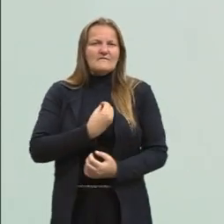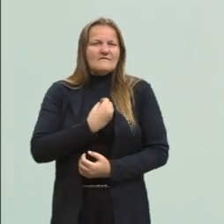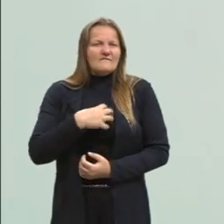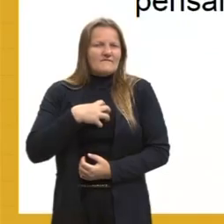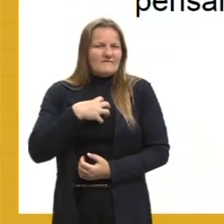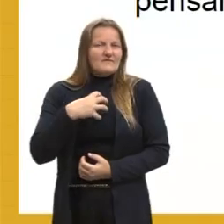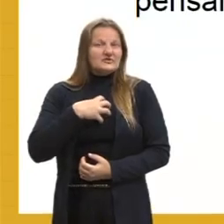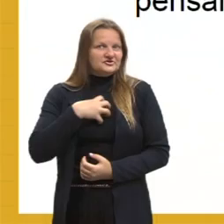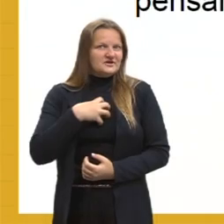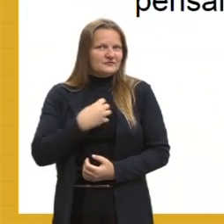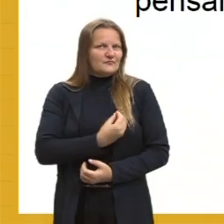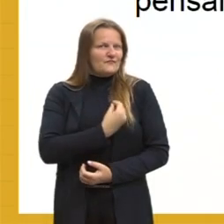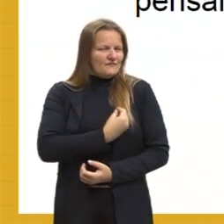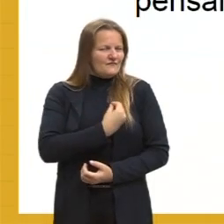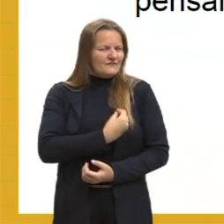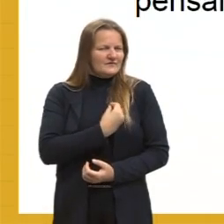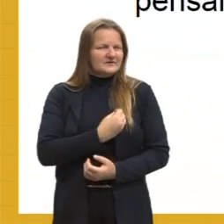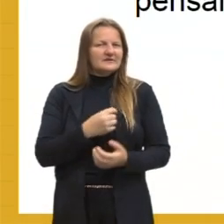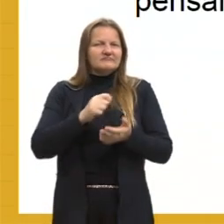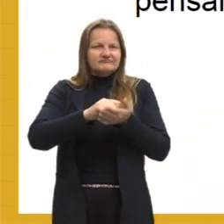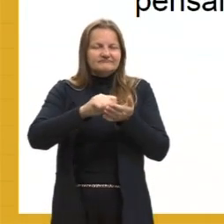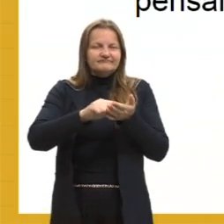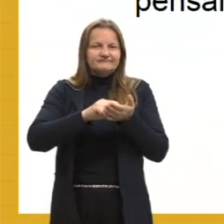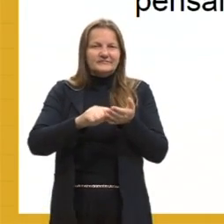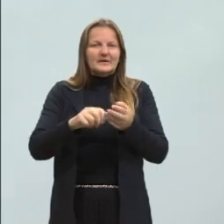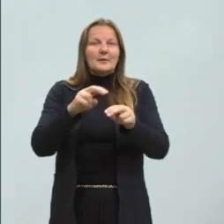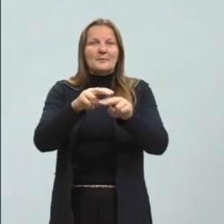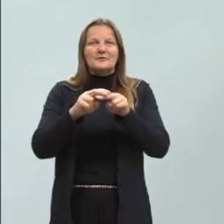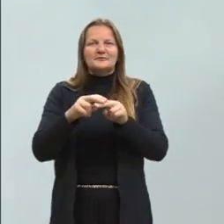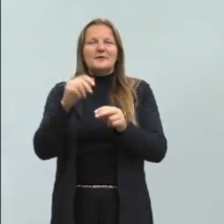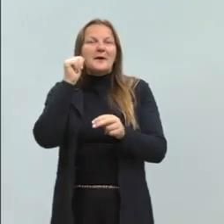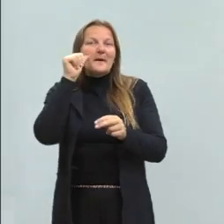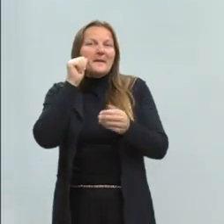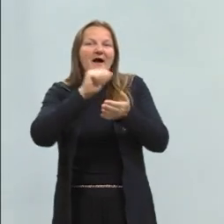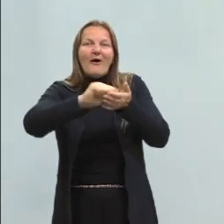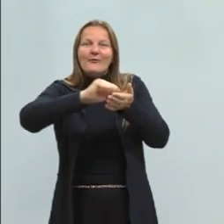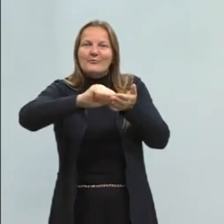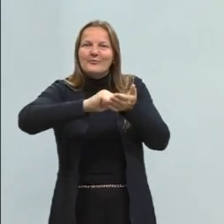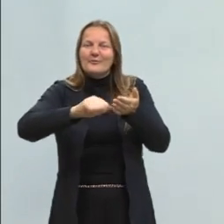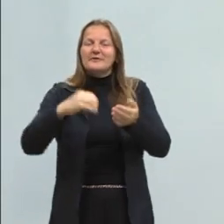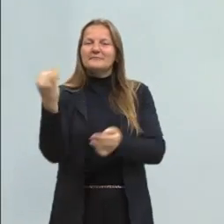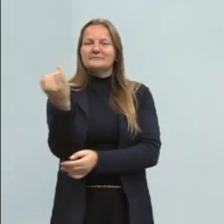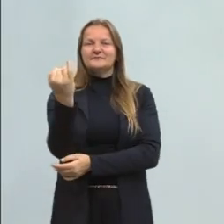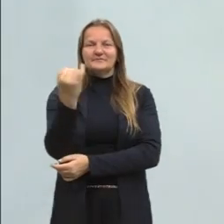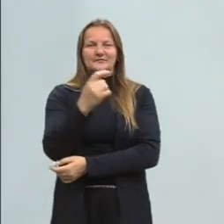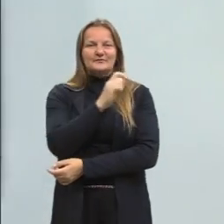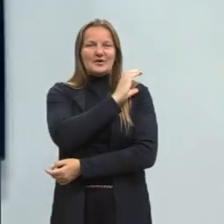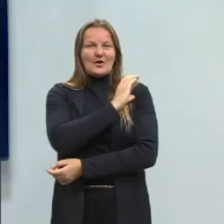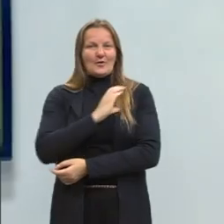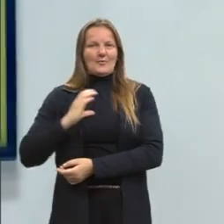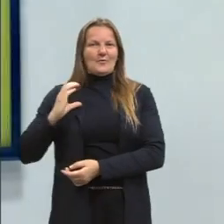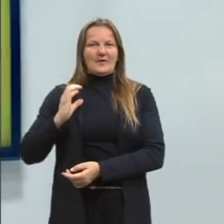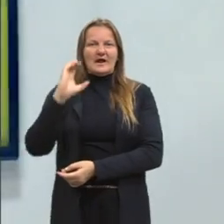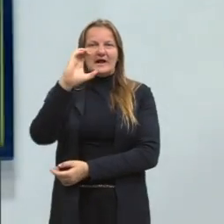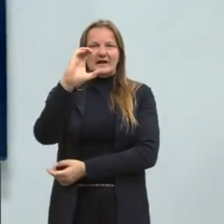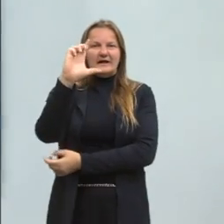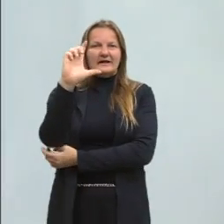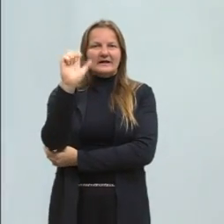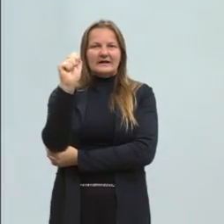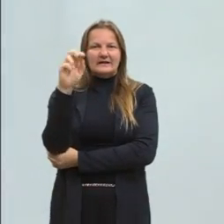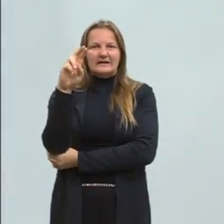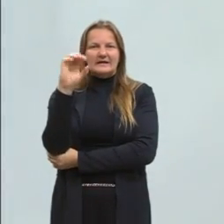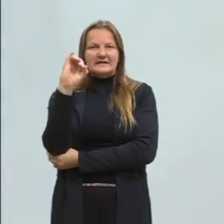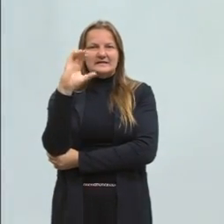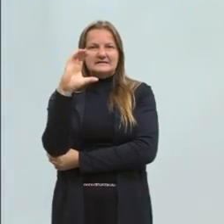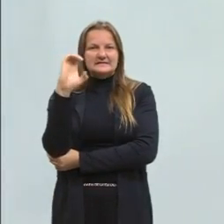Então, por isso que nós destacamos essa autora, mas isso não quer dizer que a geração de 45 não teve excelentes autores, autores que a gente